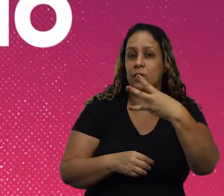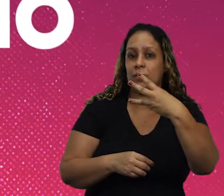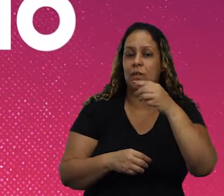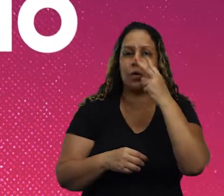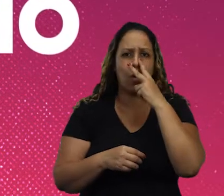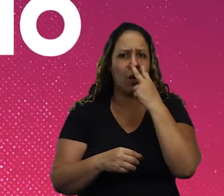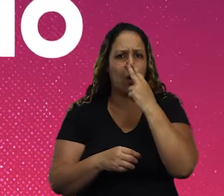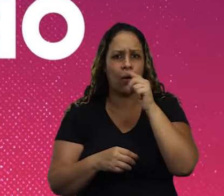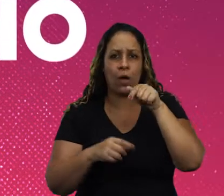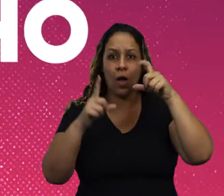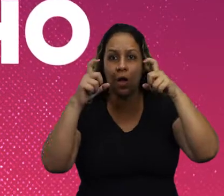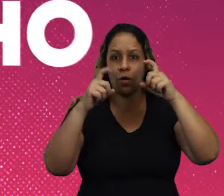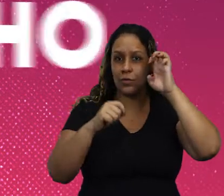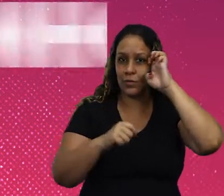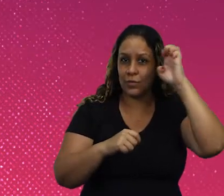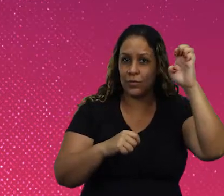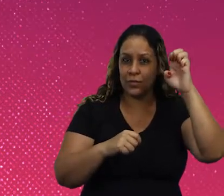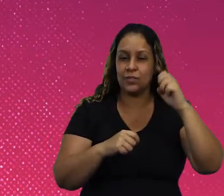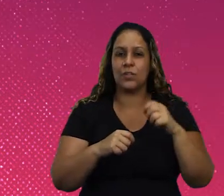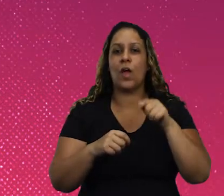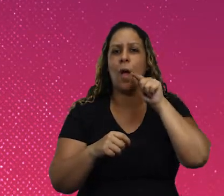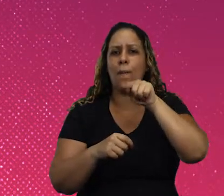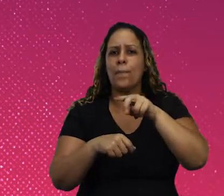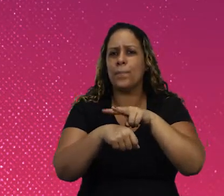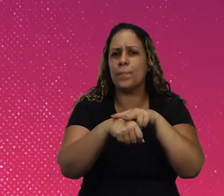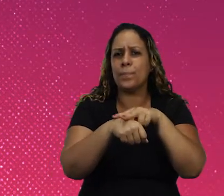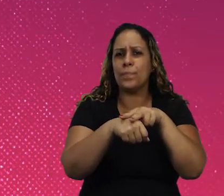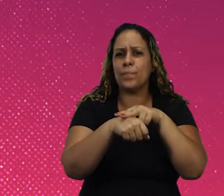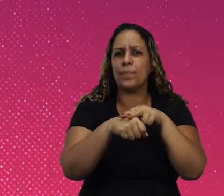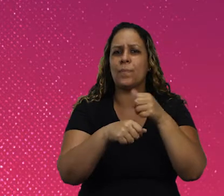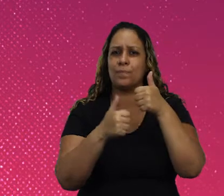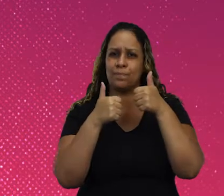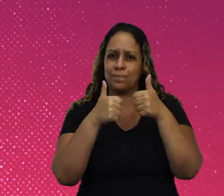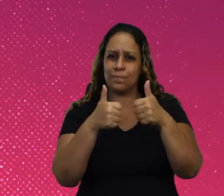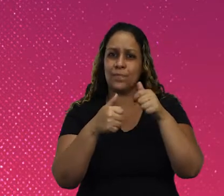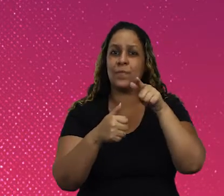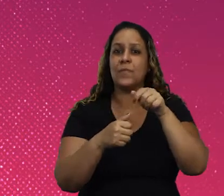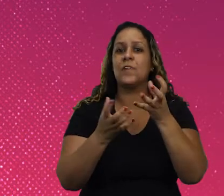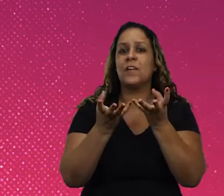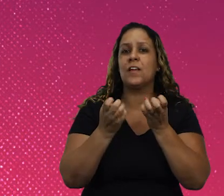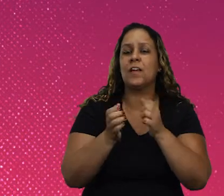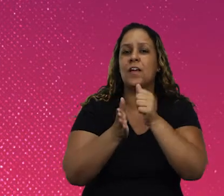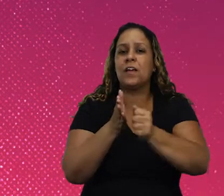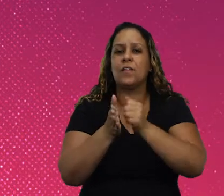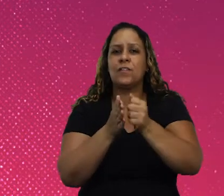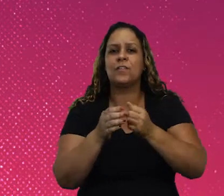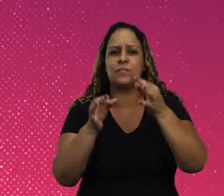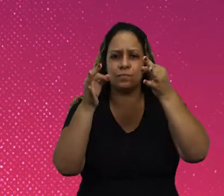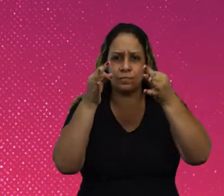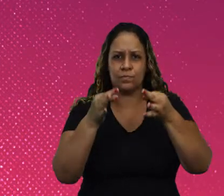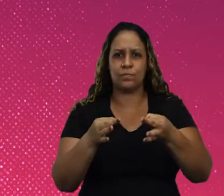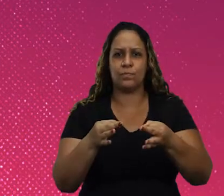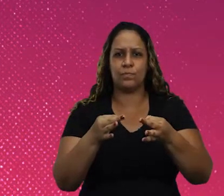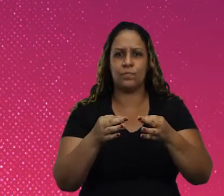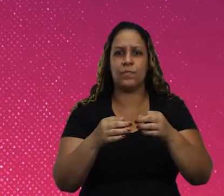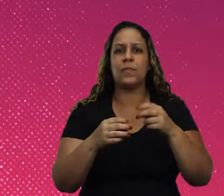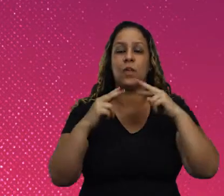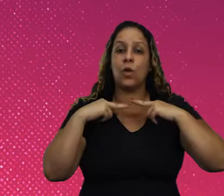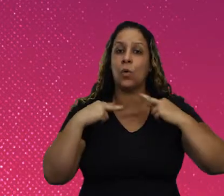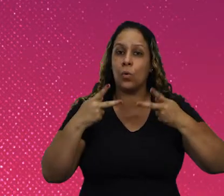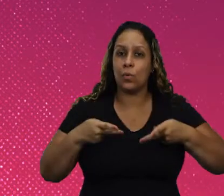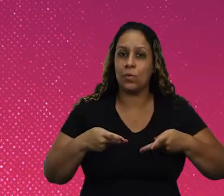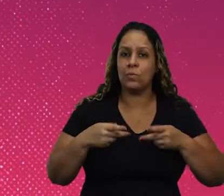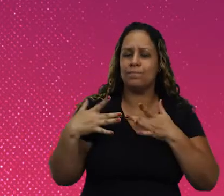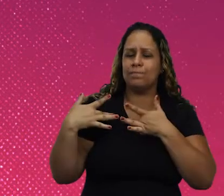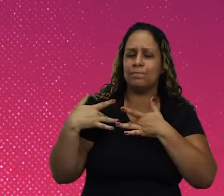Quando aparecer a foto do Edinho, aperte o verde. E confirme que você quer uma Araraquara mais justa, mais humana,